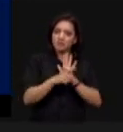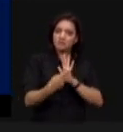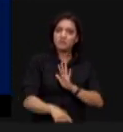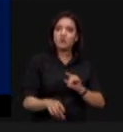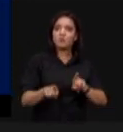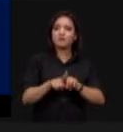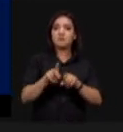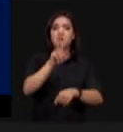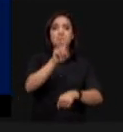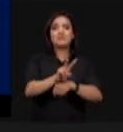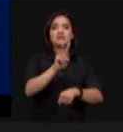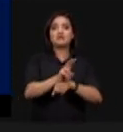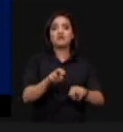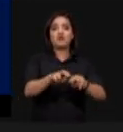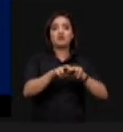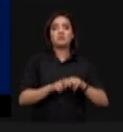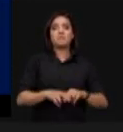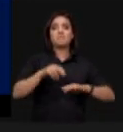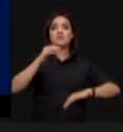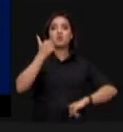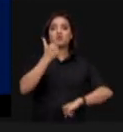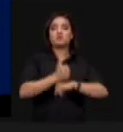preservada pelos produtores rurais.